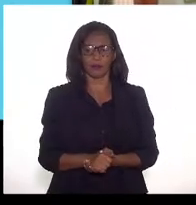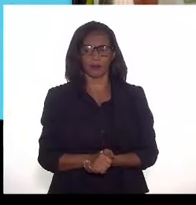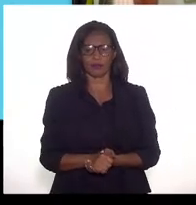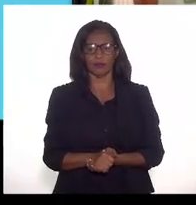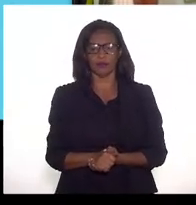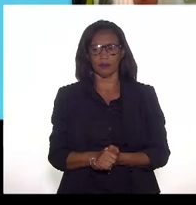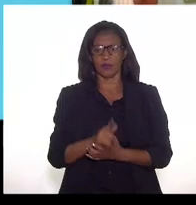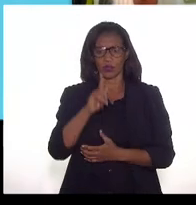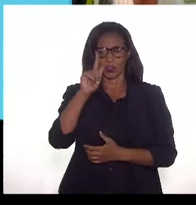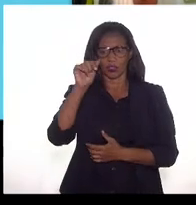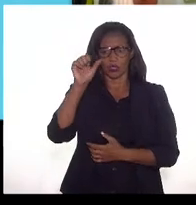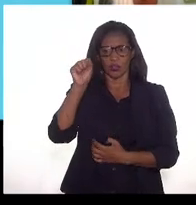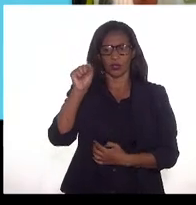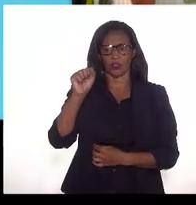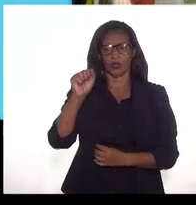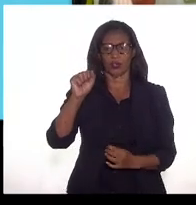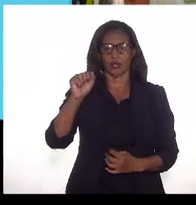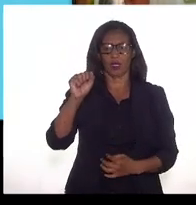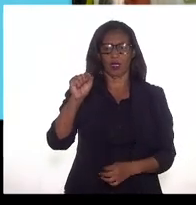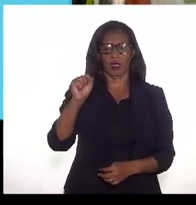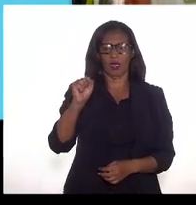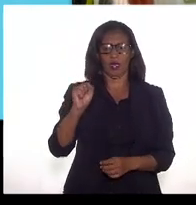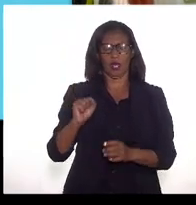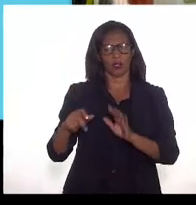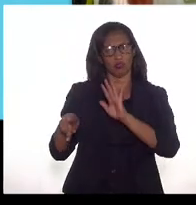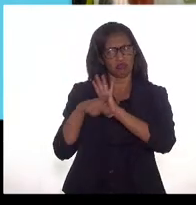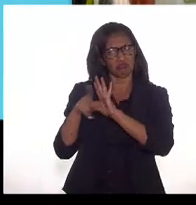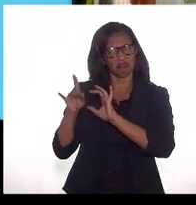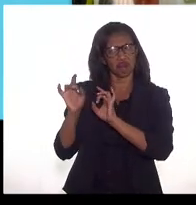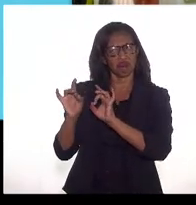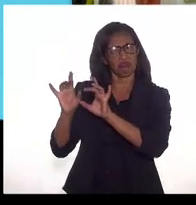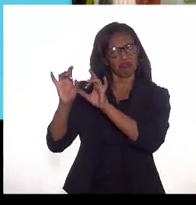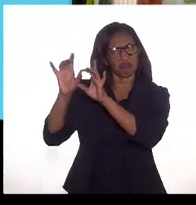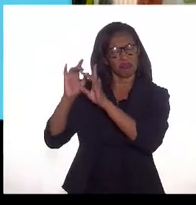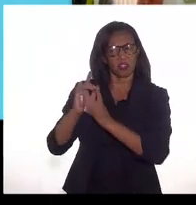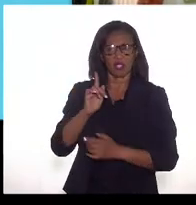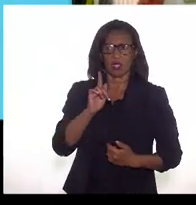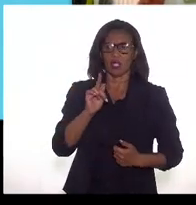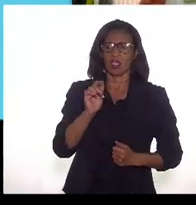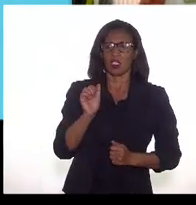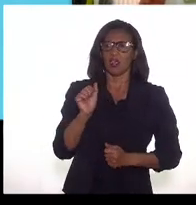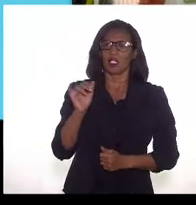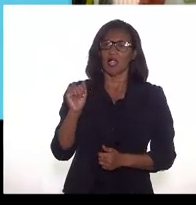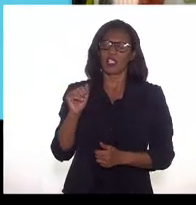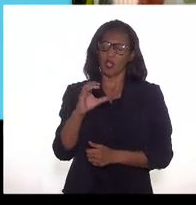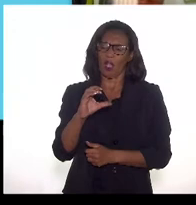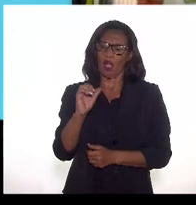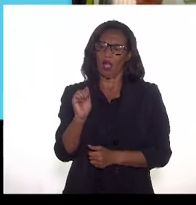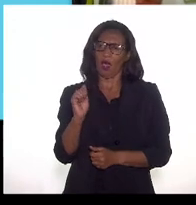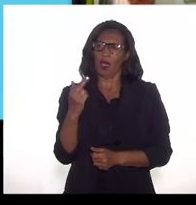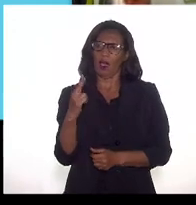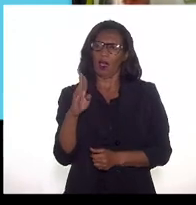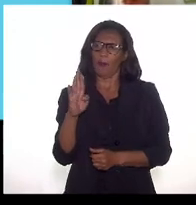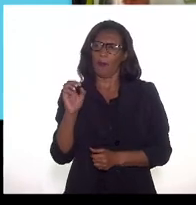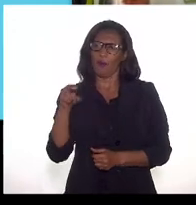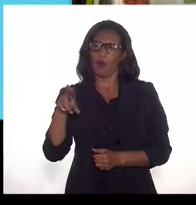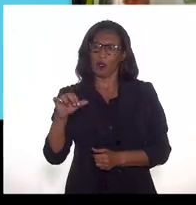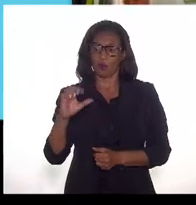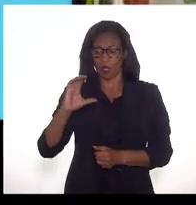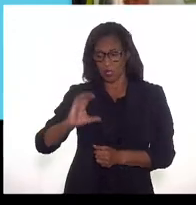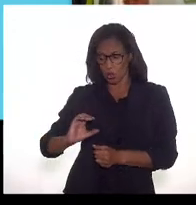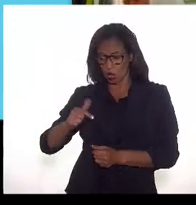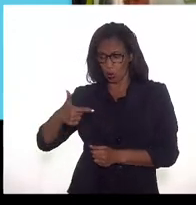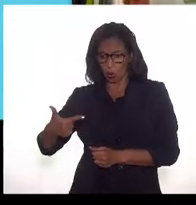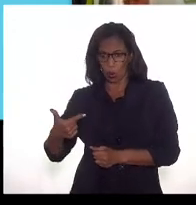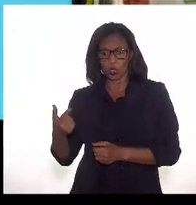de gás especificado, vamos dizer assim, ou gás de hidrocarboneto. e esse CO2 pode